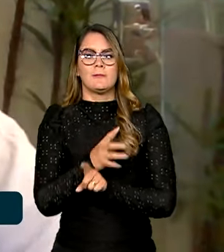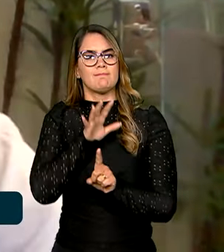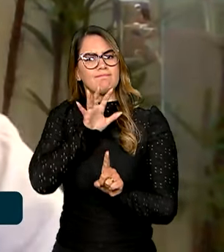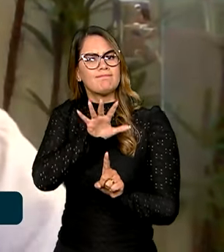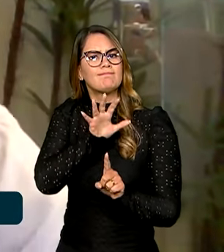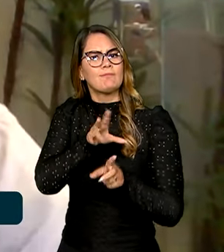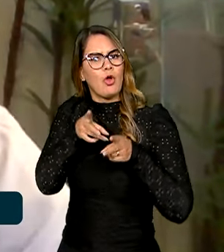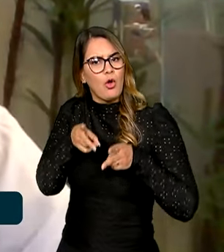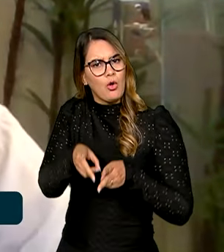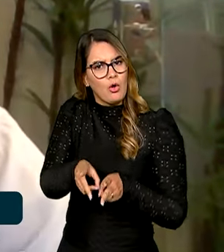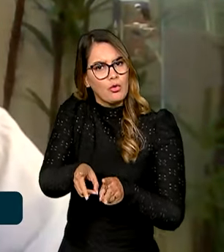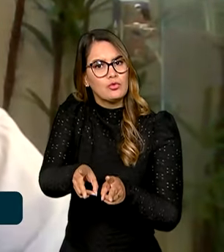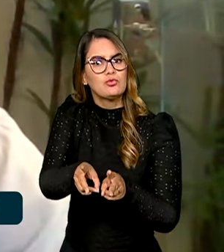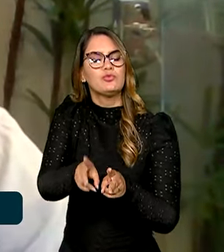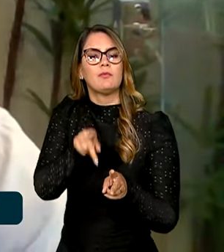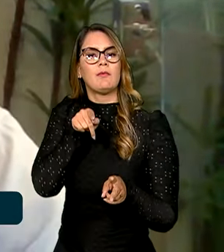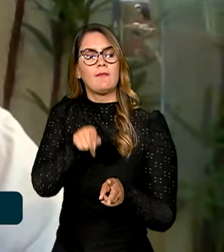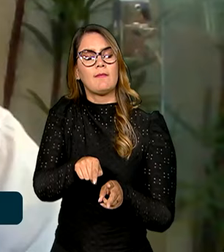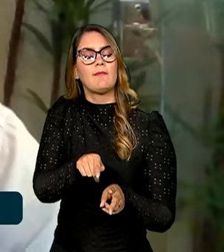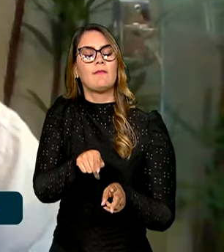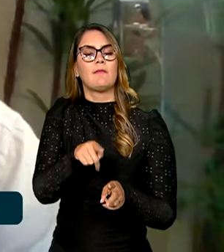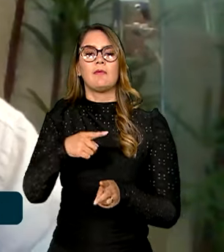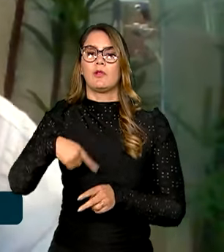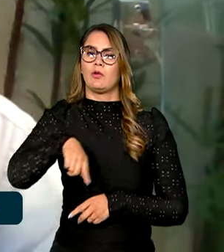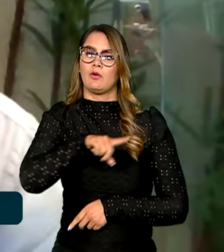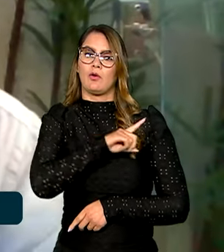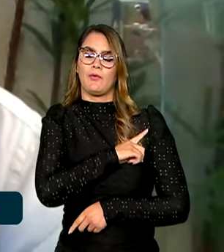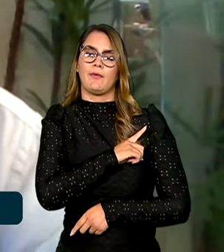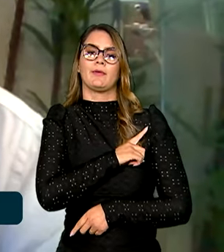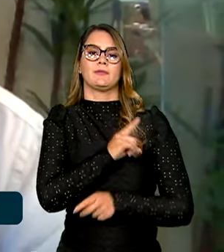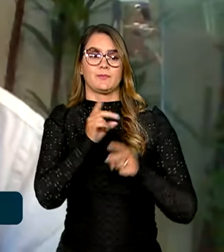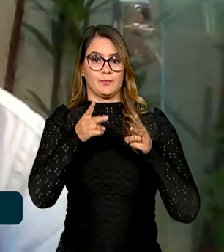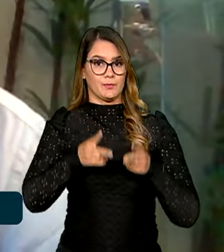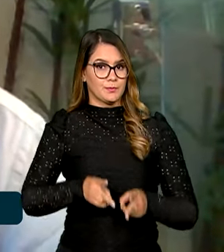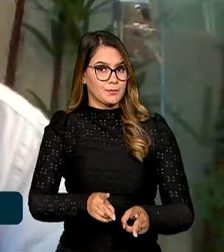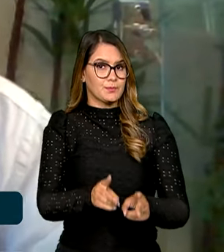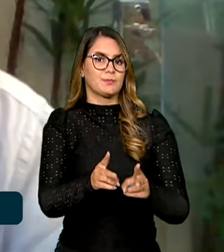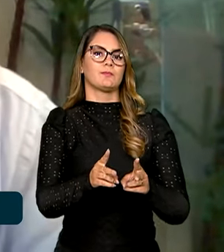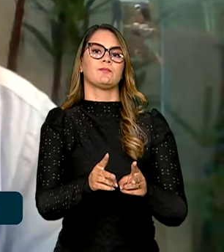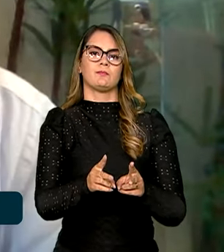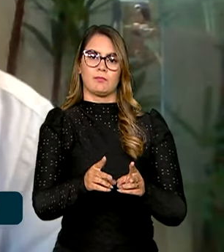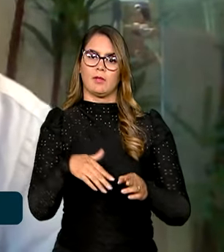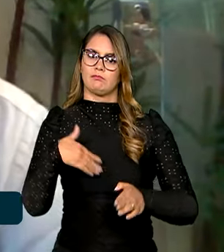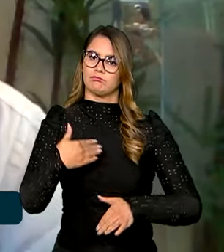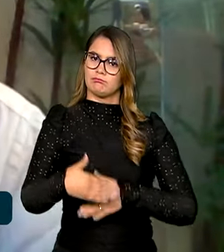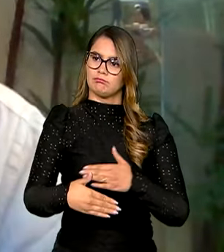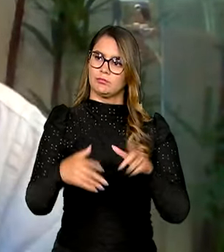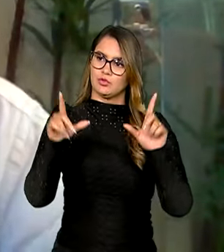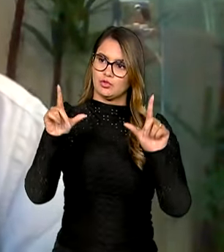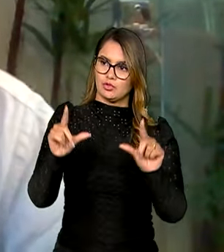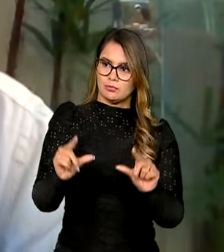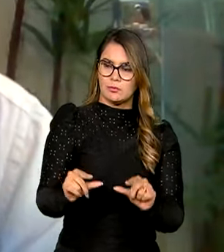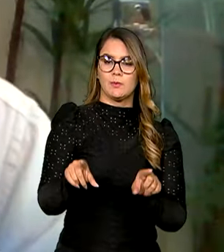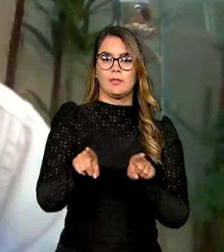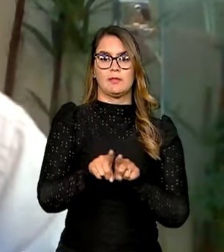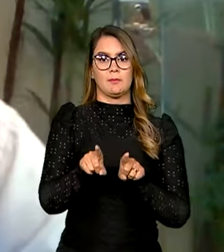essa força das ações para a gente não só continuar com esse ritmo de queda na Amazônia, mas até expandir.